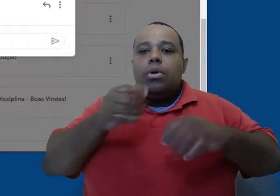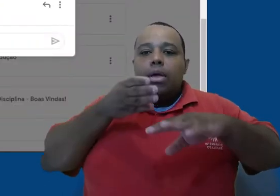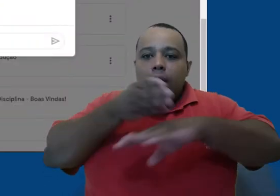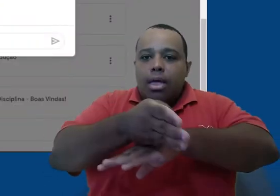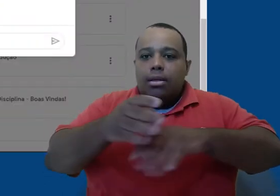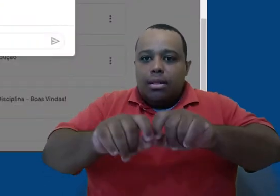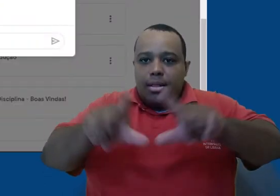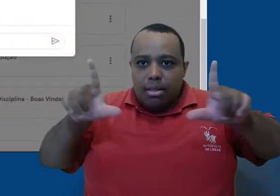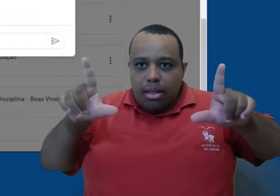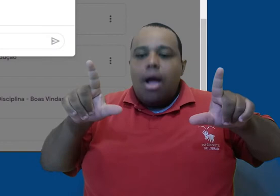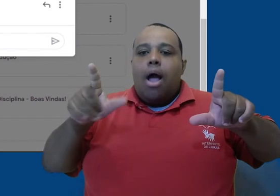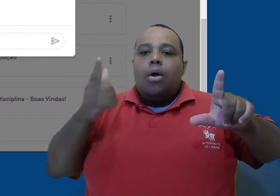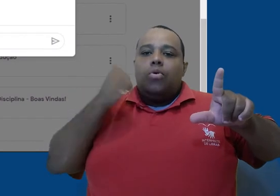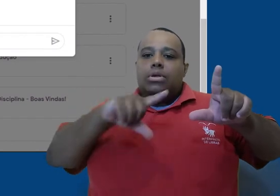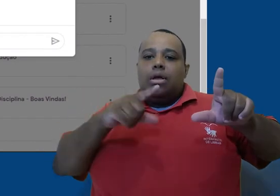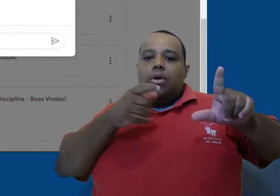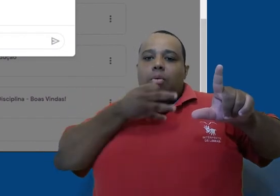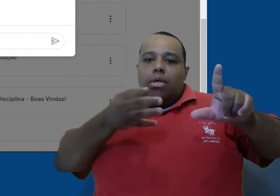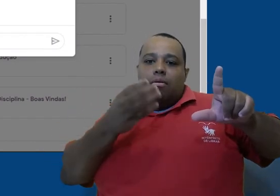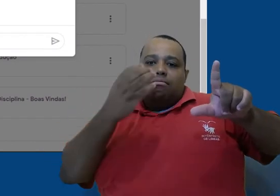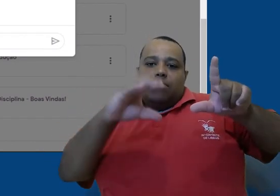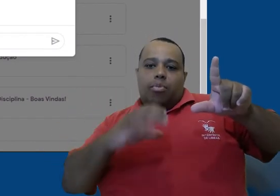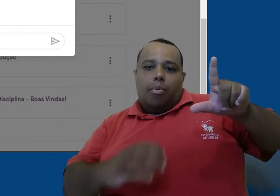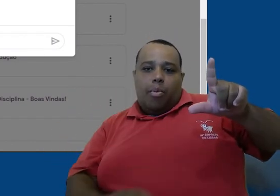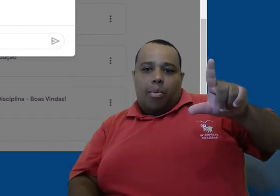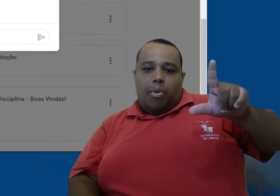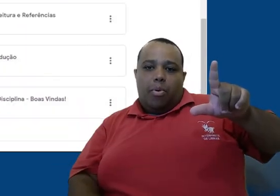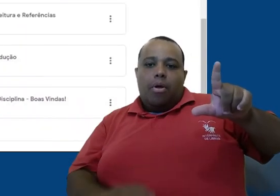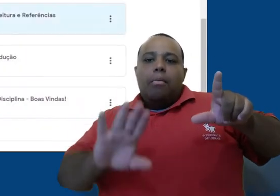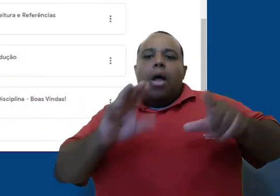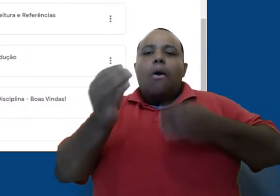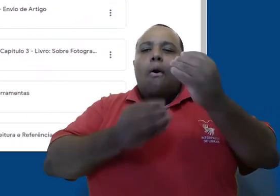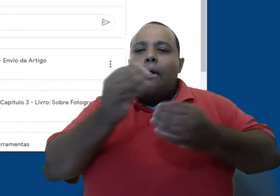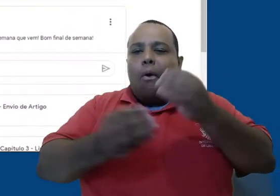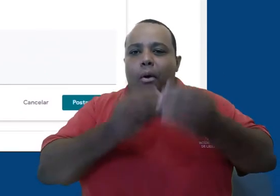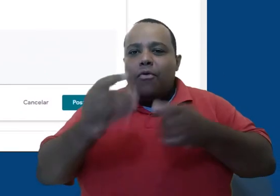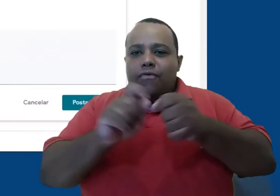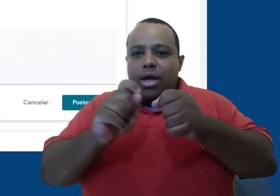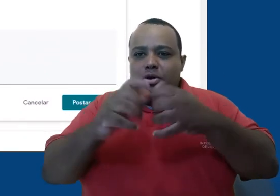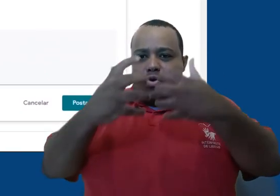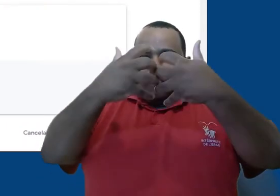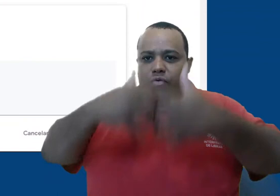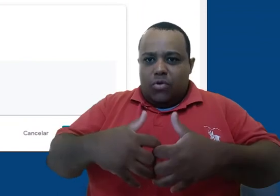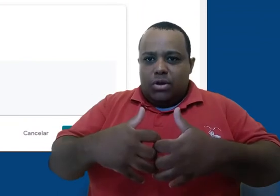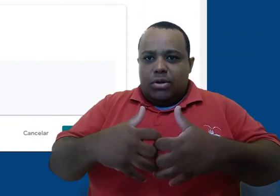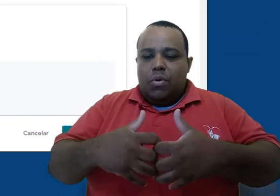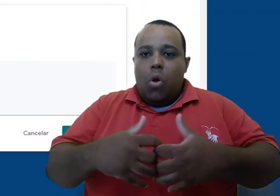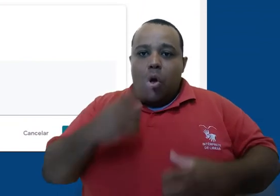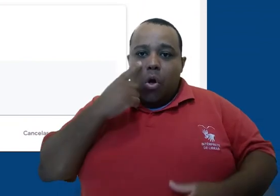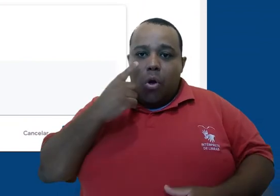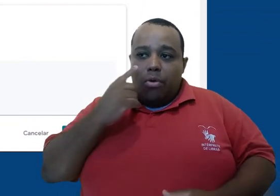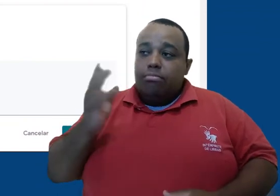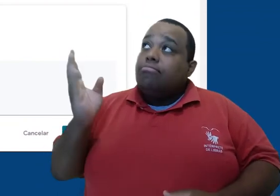atividade, para ver e postar comentários. Mas ok, então como eu configuro todas essas possibilidades que eu tenho falado? No canto superior